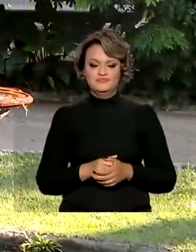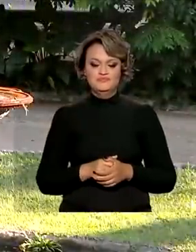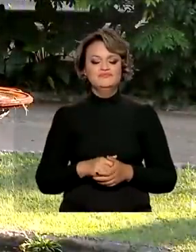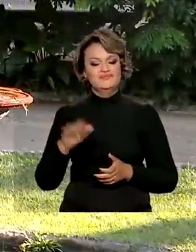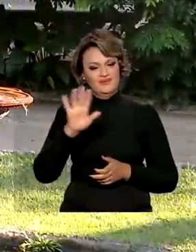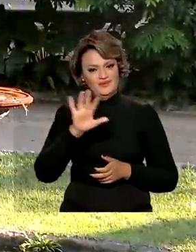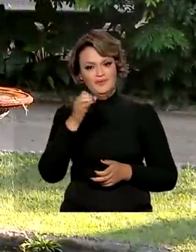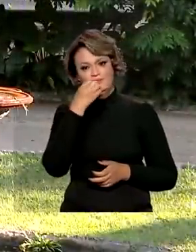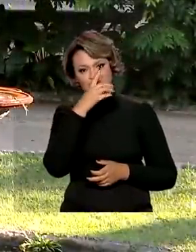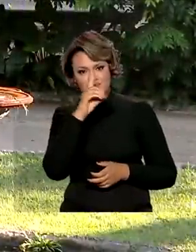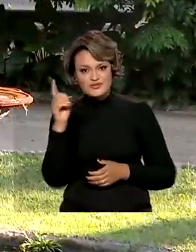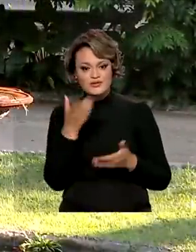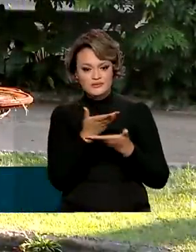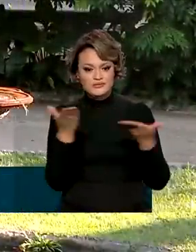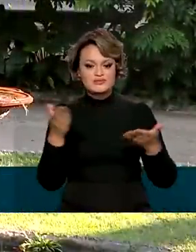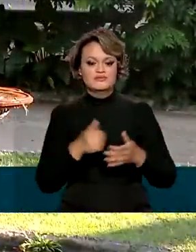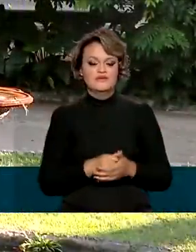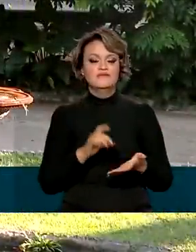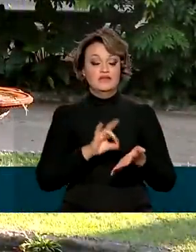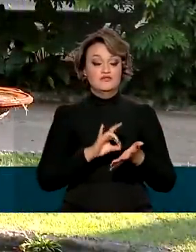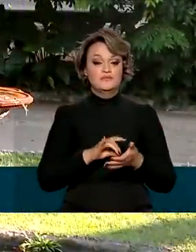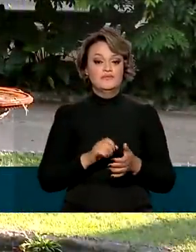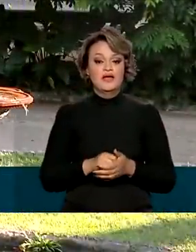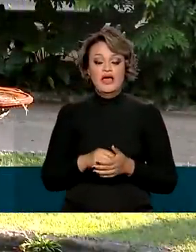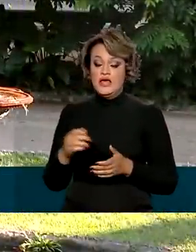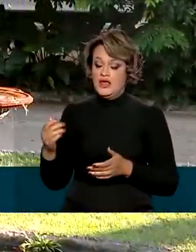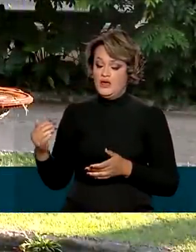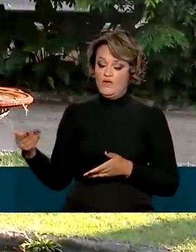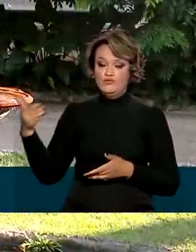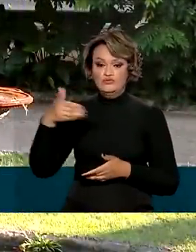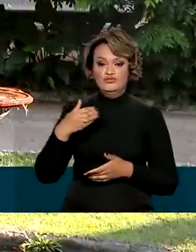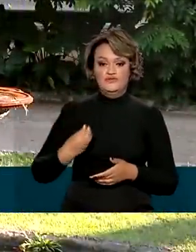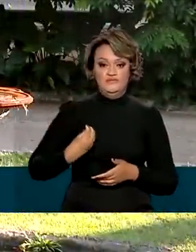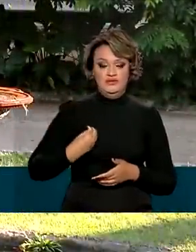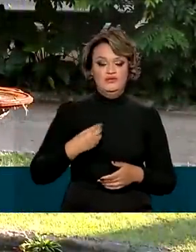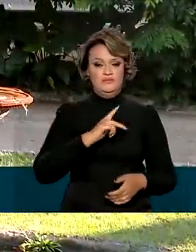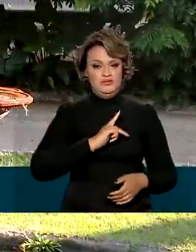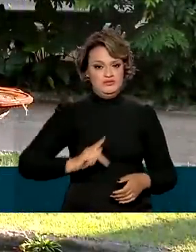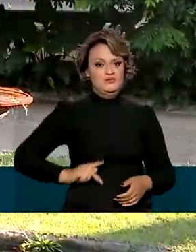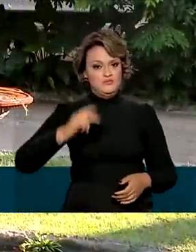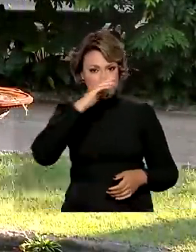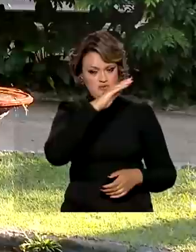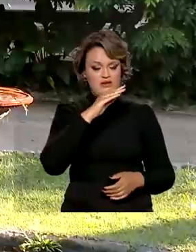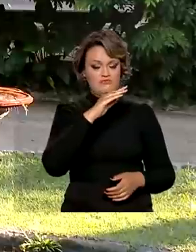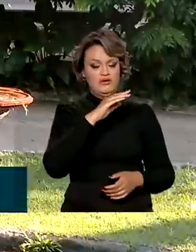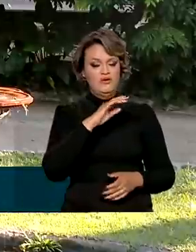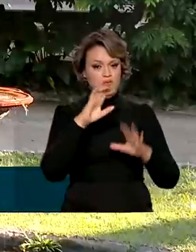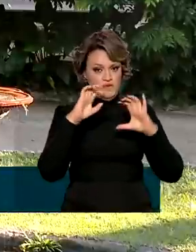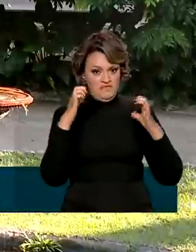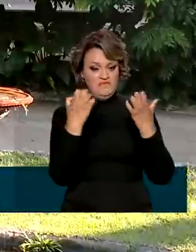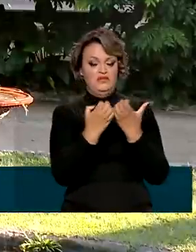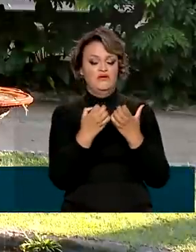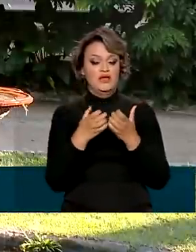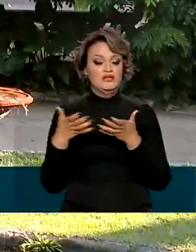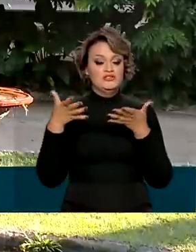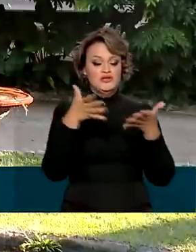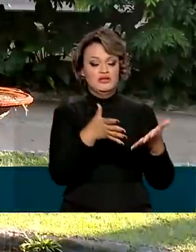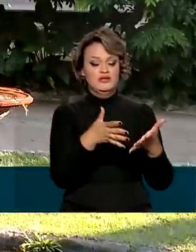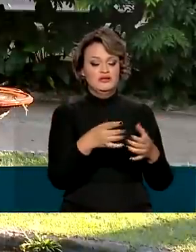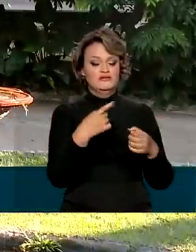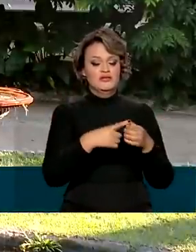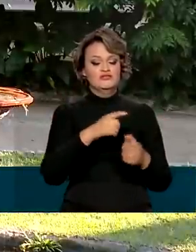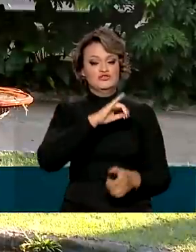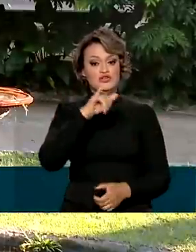Bom dia, Natália. Bom dia a todos. Quem virá o evento hoje é o presidente da República, Jair Bolsonaro. Ele chega aqui no Jardim